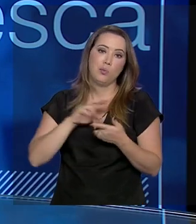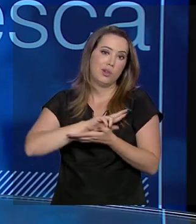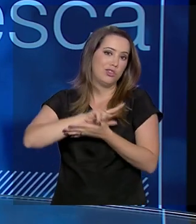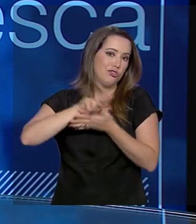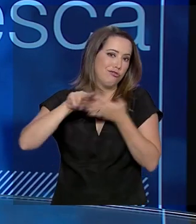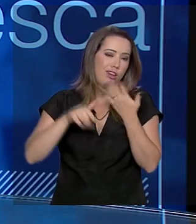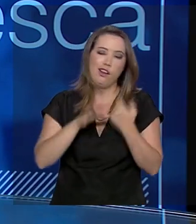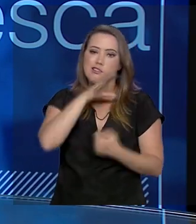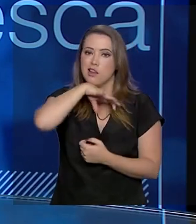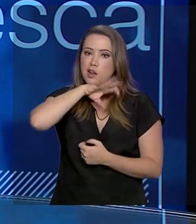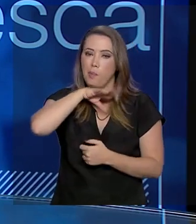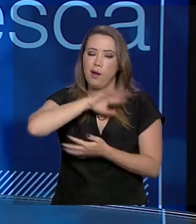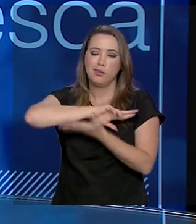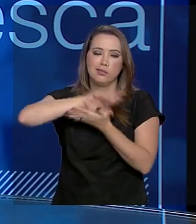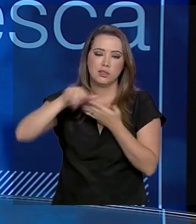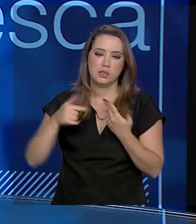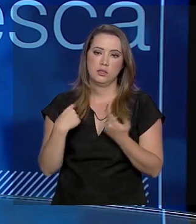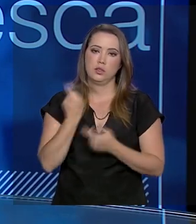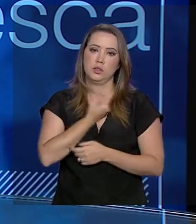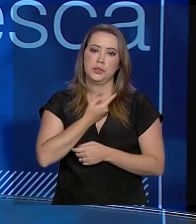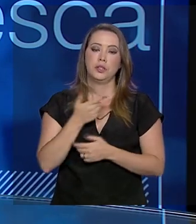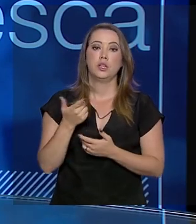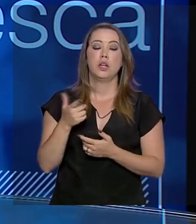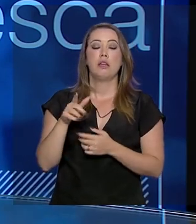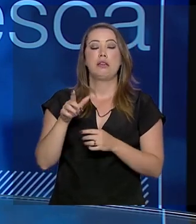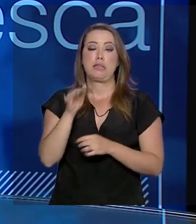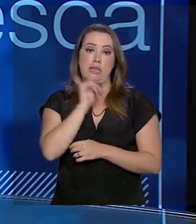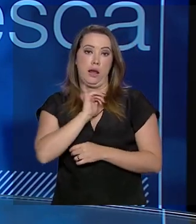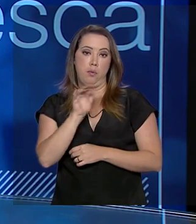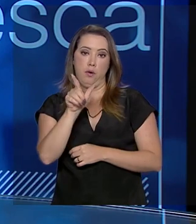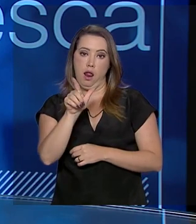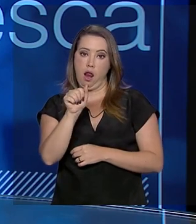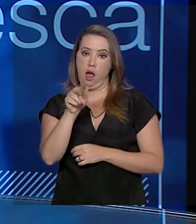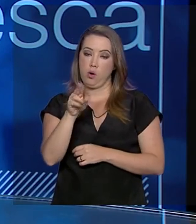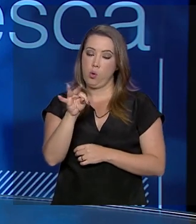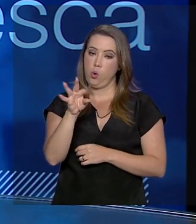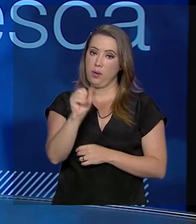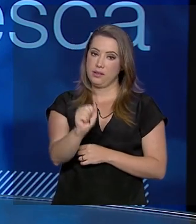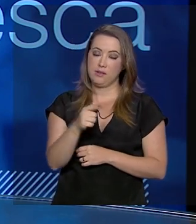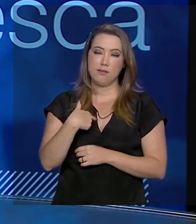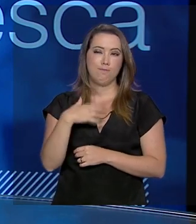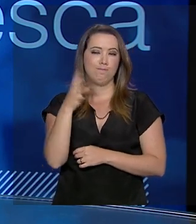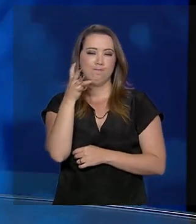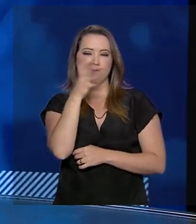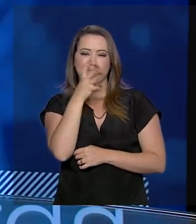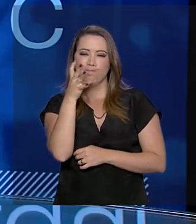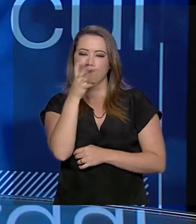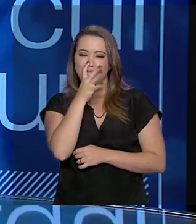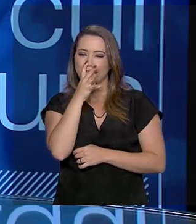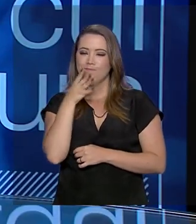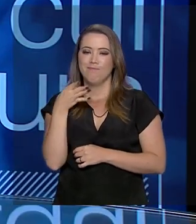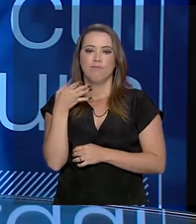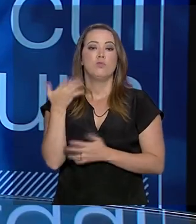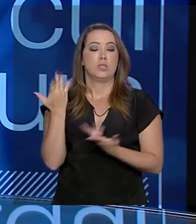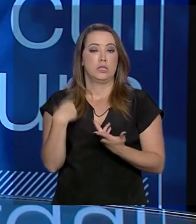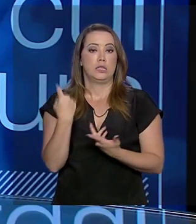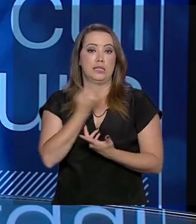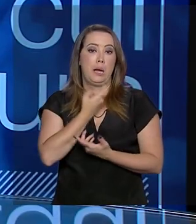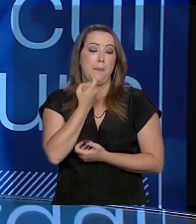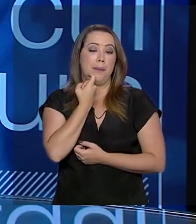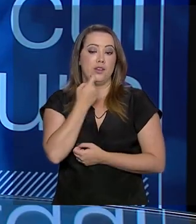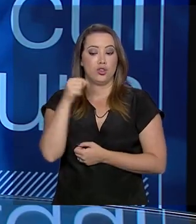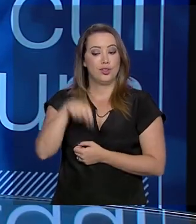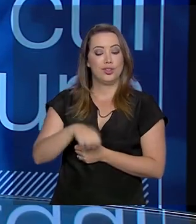de animais. Então, por exemplo, a nossa lagosta é muito admirada. Existem pescados, inclusive, que nós pescamos em nossas águas, que o